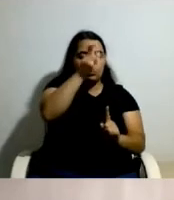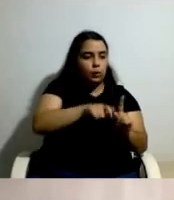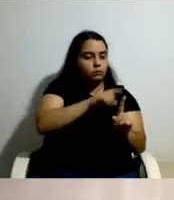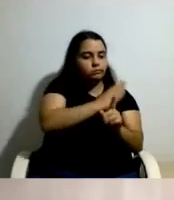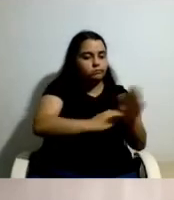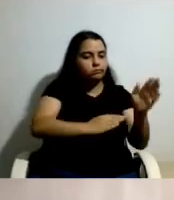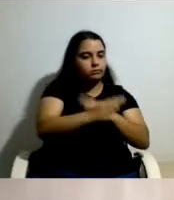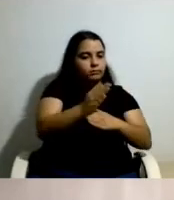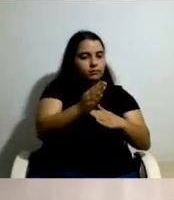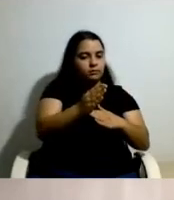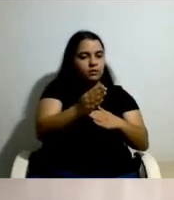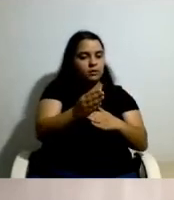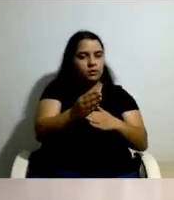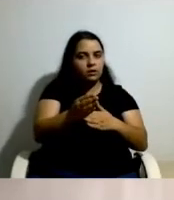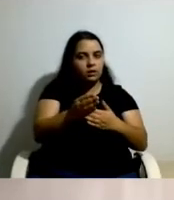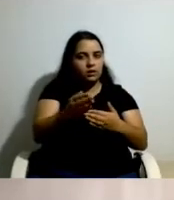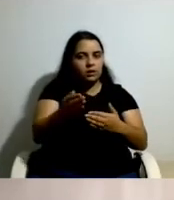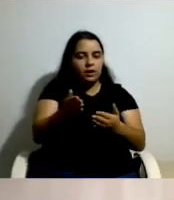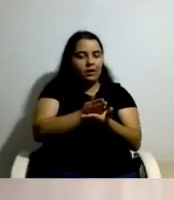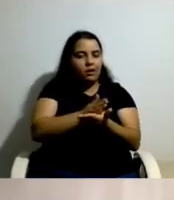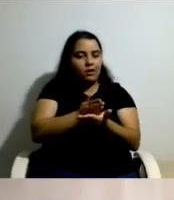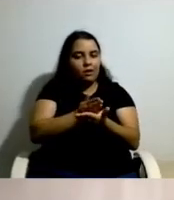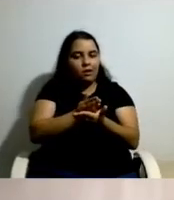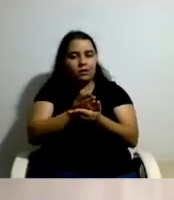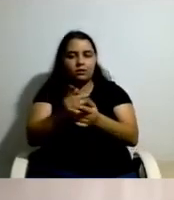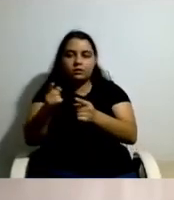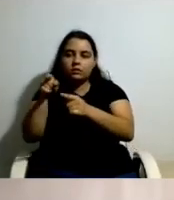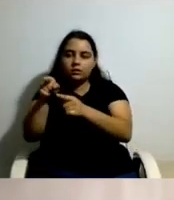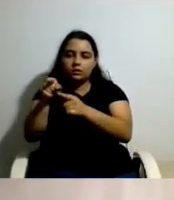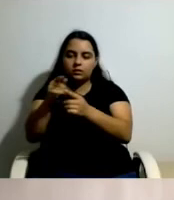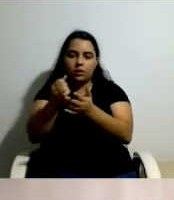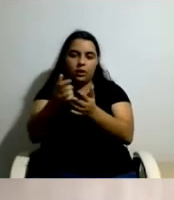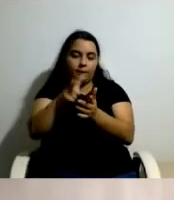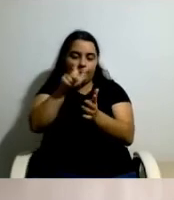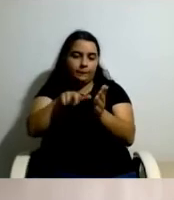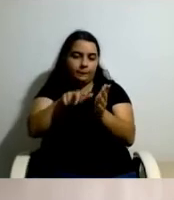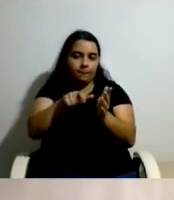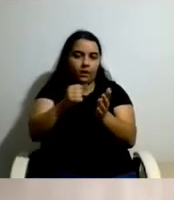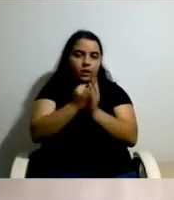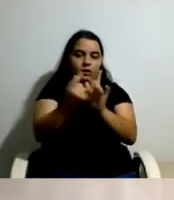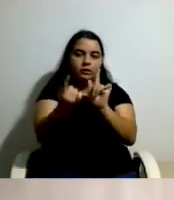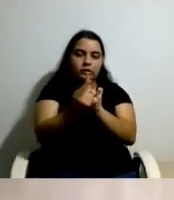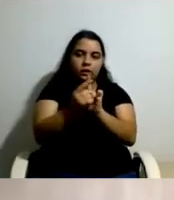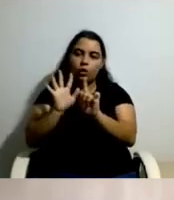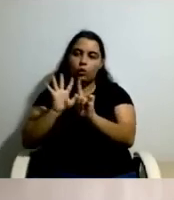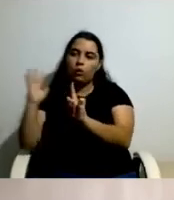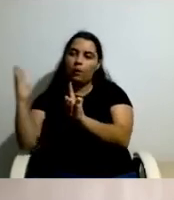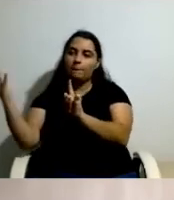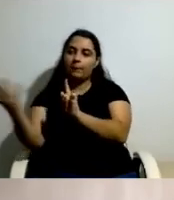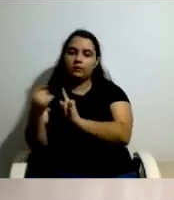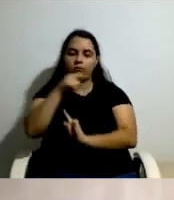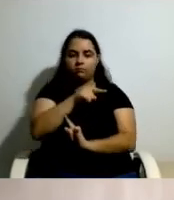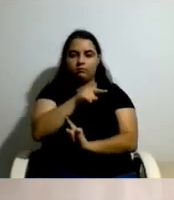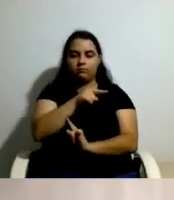com as suas necessidades, os modos e os tempos de prestação da assistência pessoal. Isto reverte num modelo de organização de trabalho